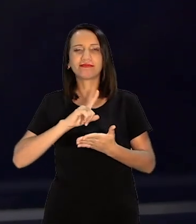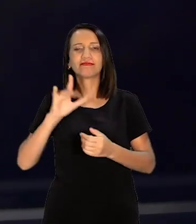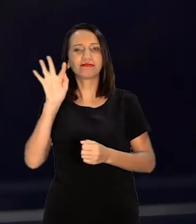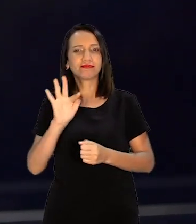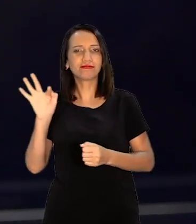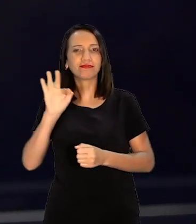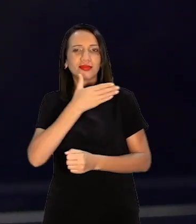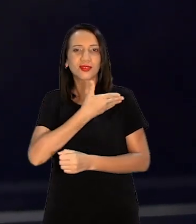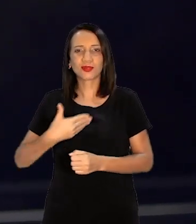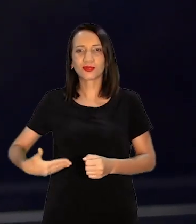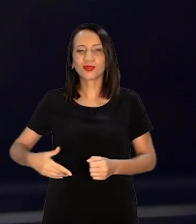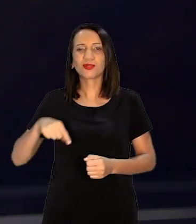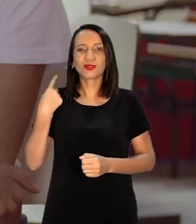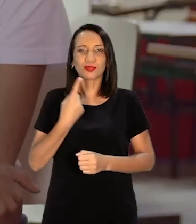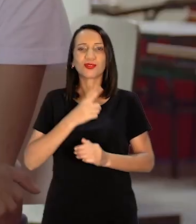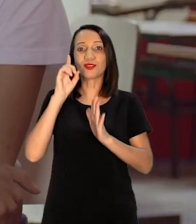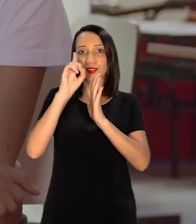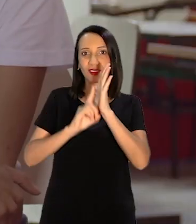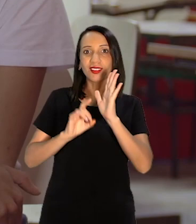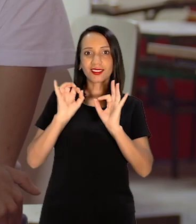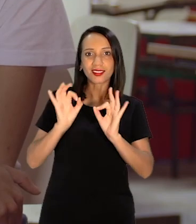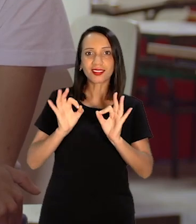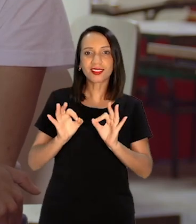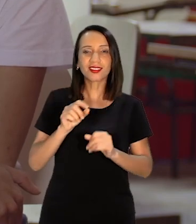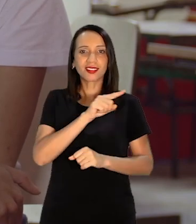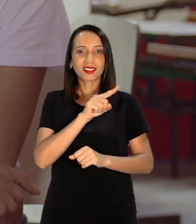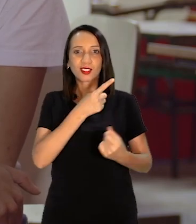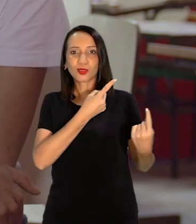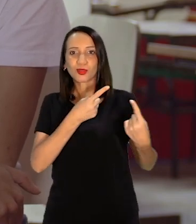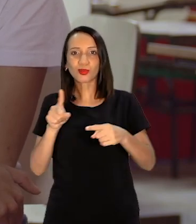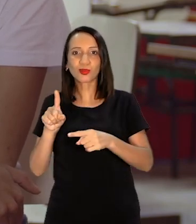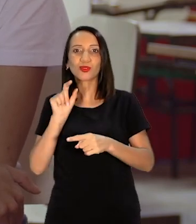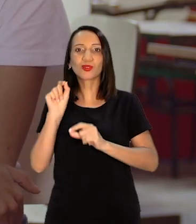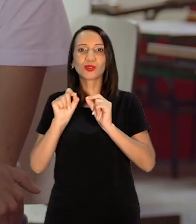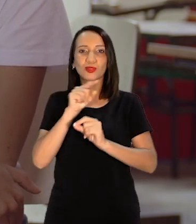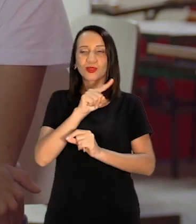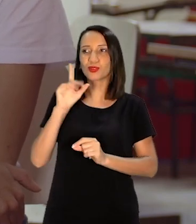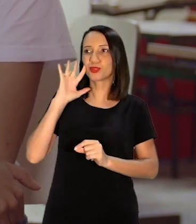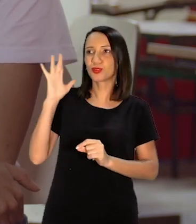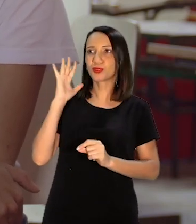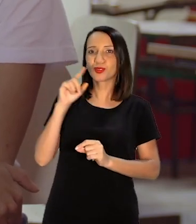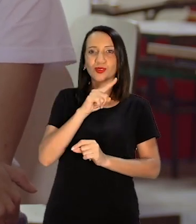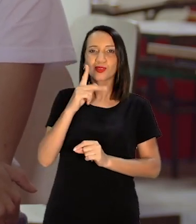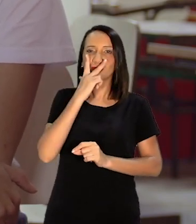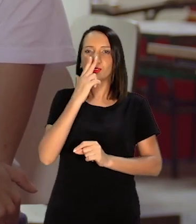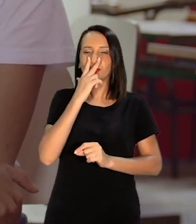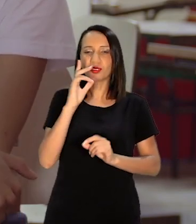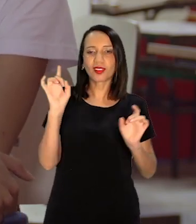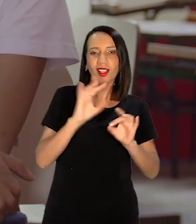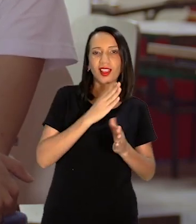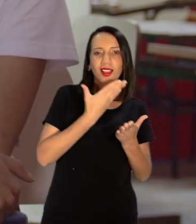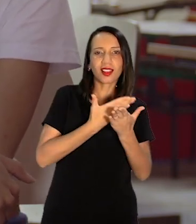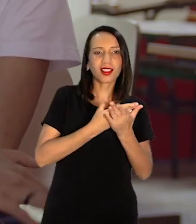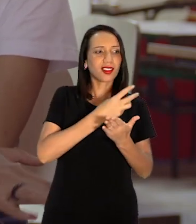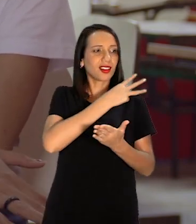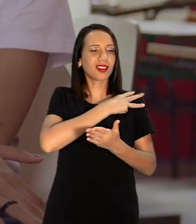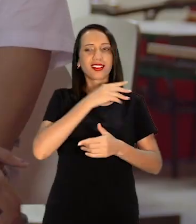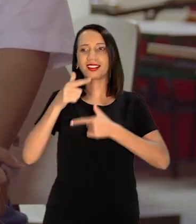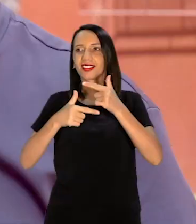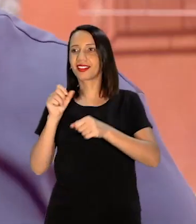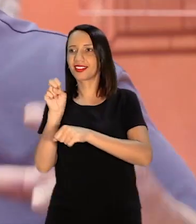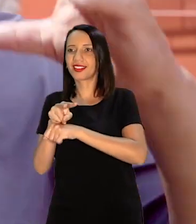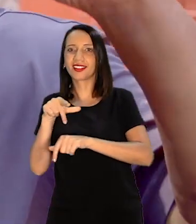faculdade Pública Que é o nosso direito Você meio que vai Contra o que é esperado As pessoas acham Que você vai sair da escola E trabalhar É